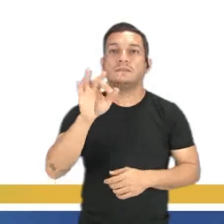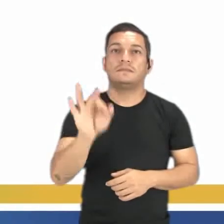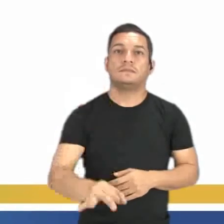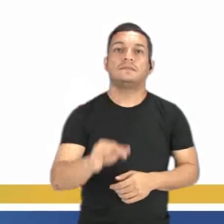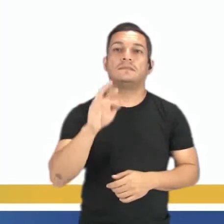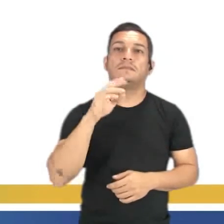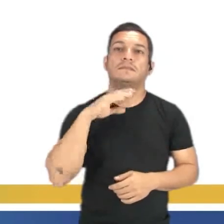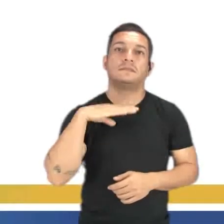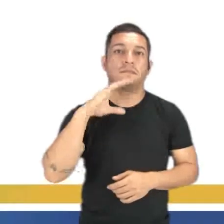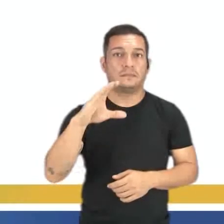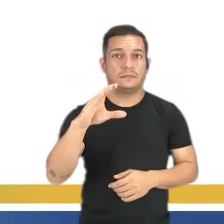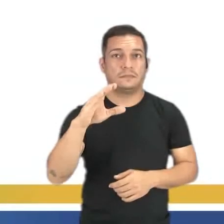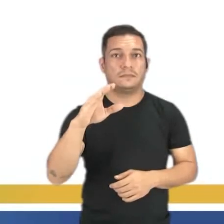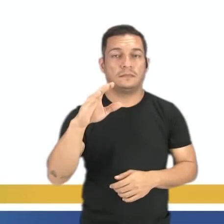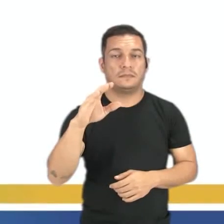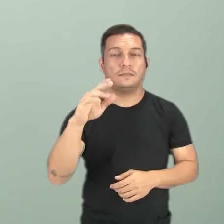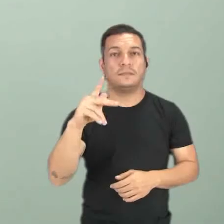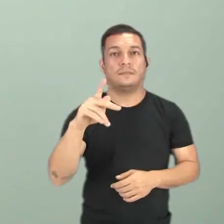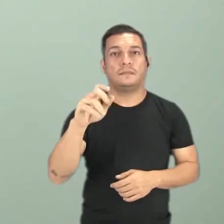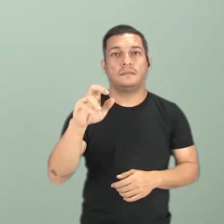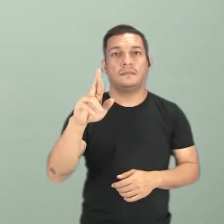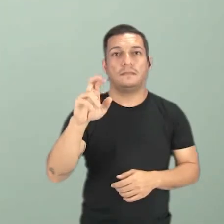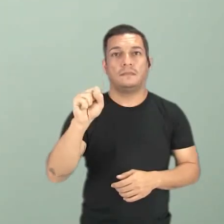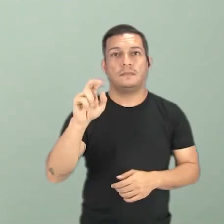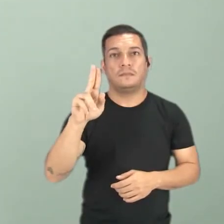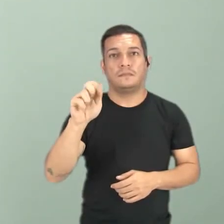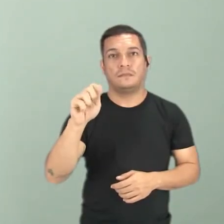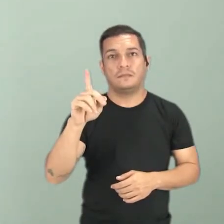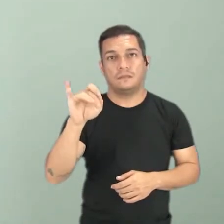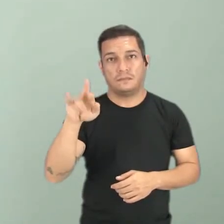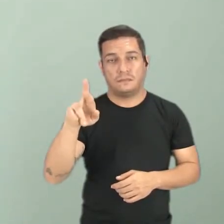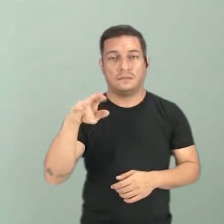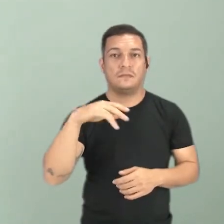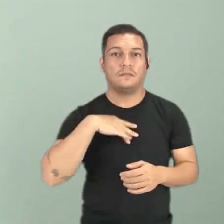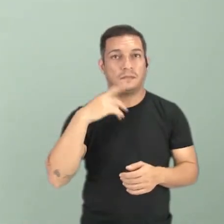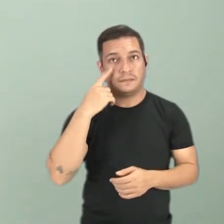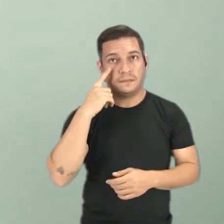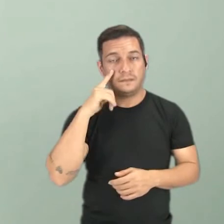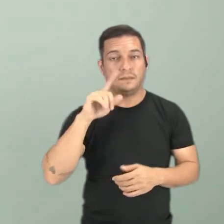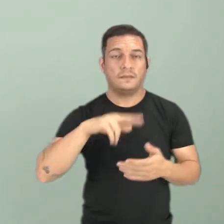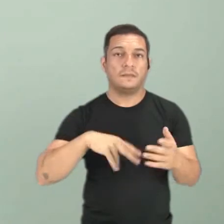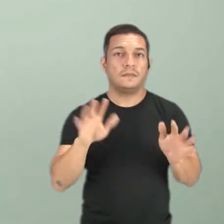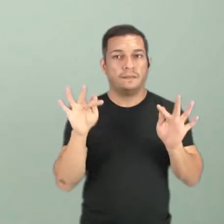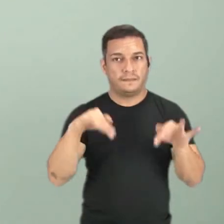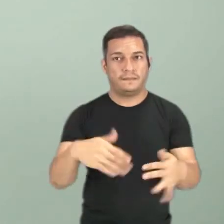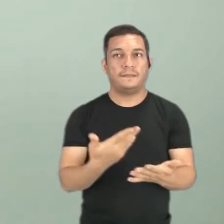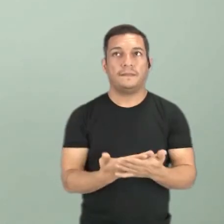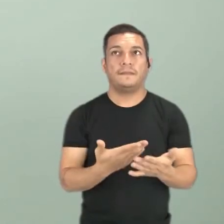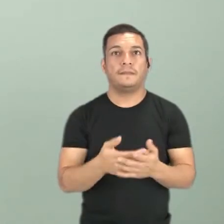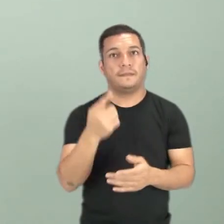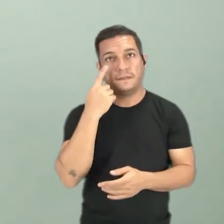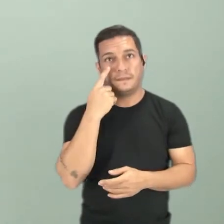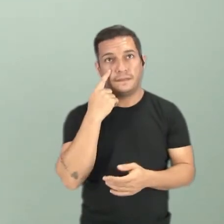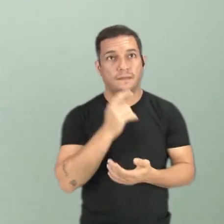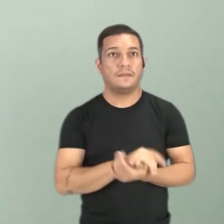letra C, persuadir o leitor. Finalizada a nossa aula, vamos fazer algumas considerações finais?